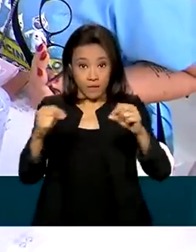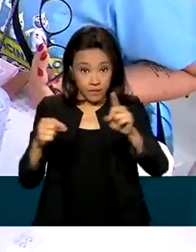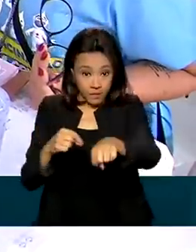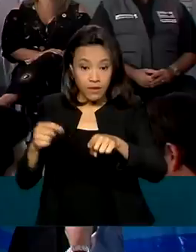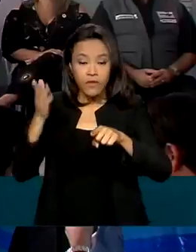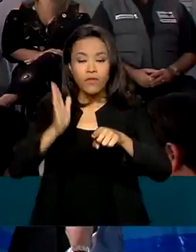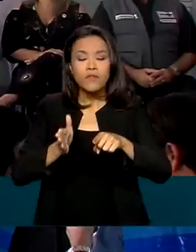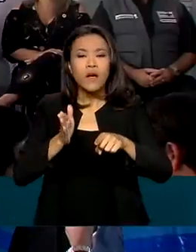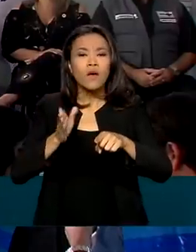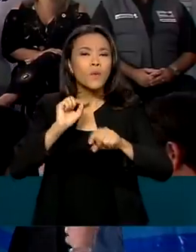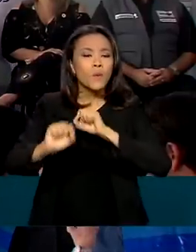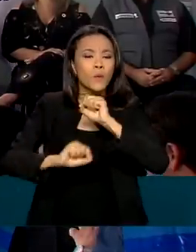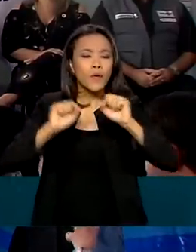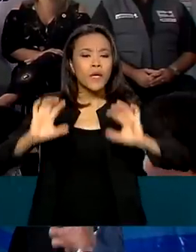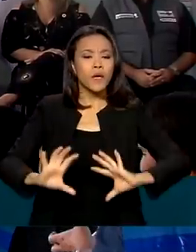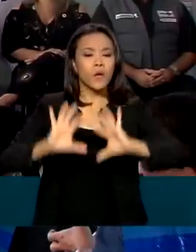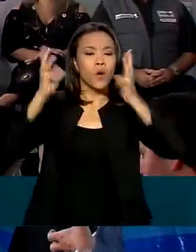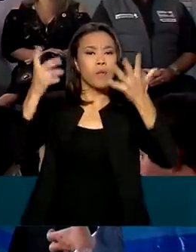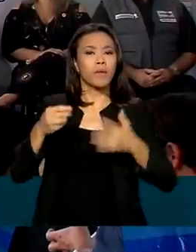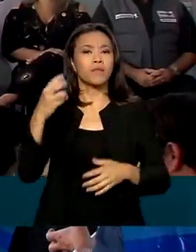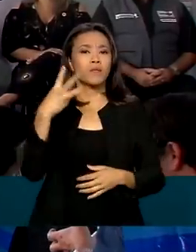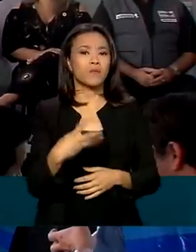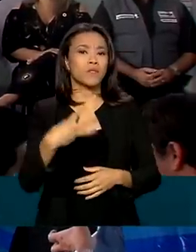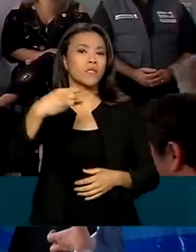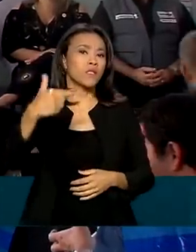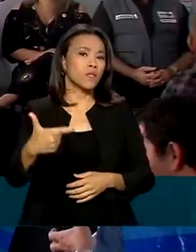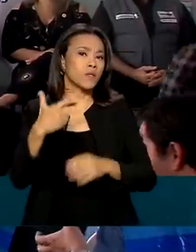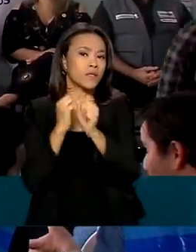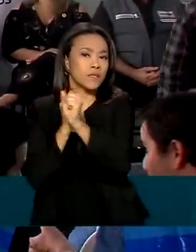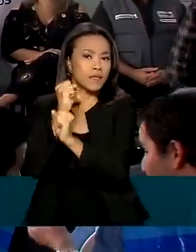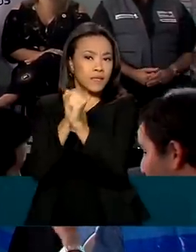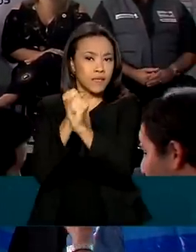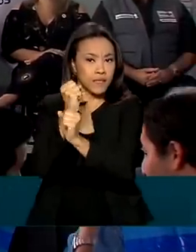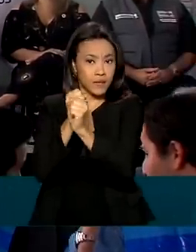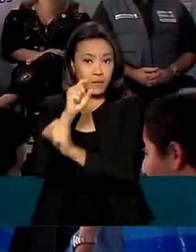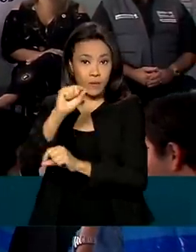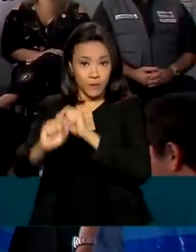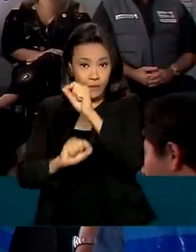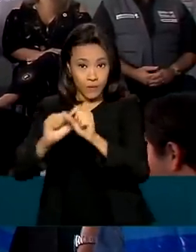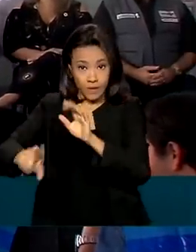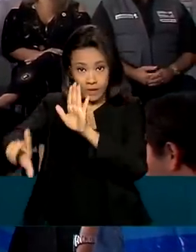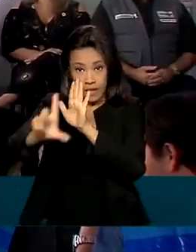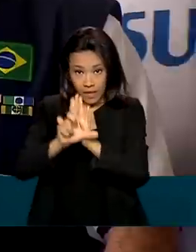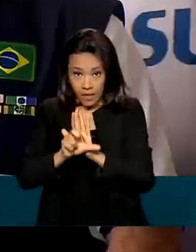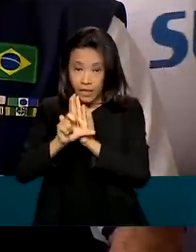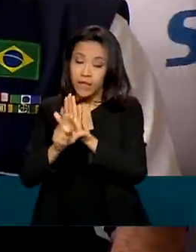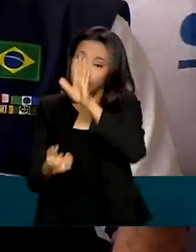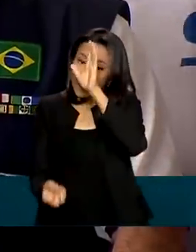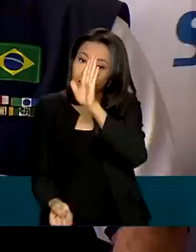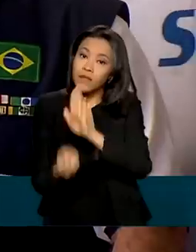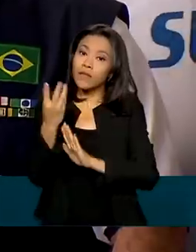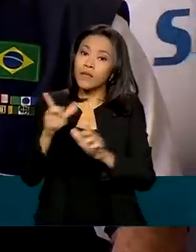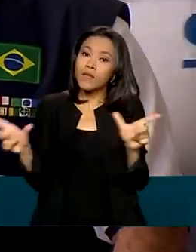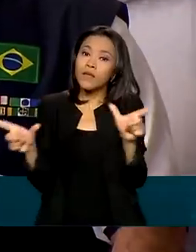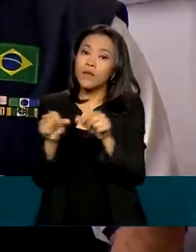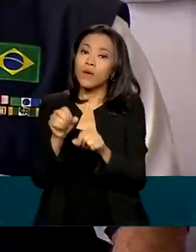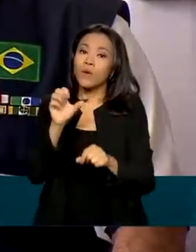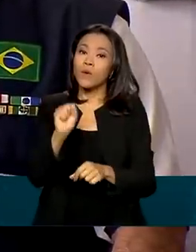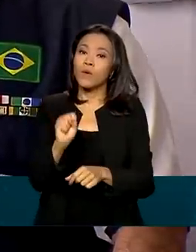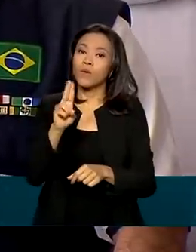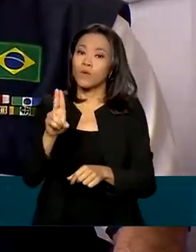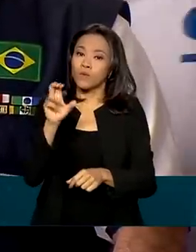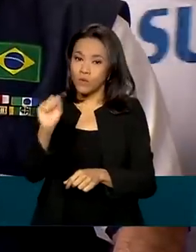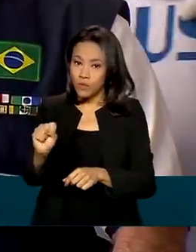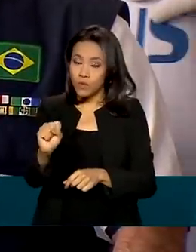marcada também pela comemoração dos 32 anos da regulamentação da lei que criou o Sistema Único de Saúde